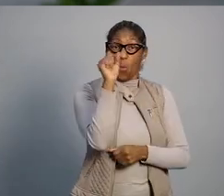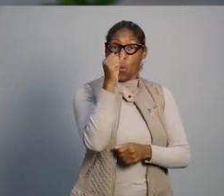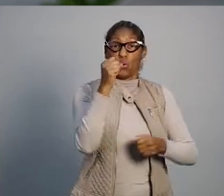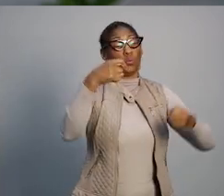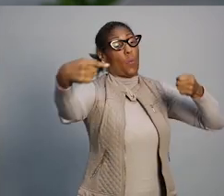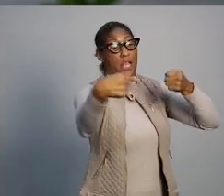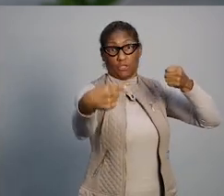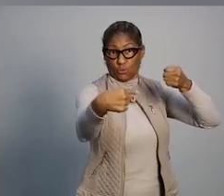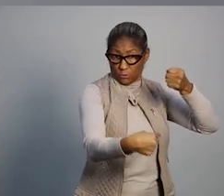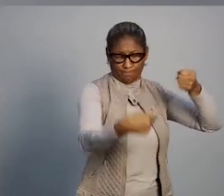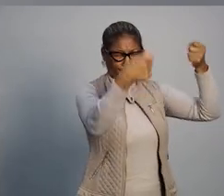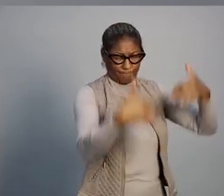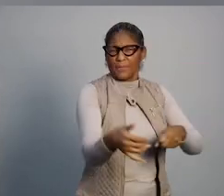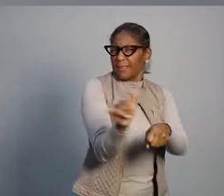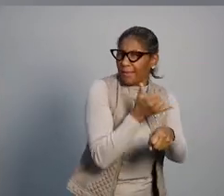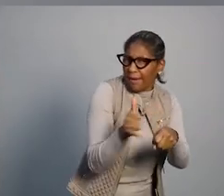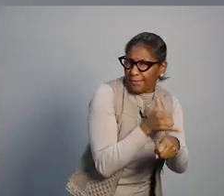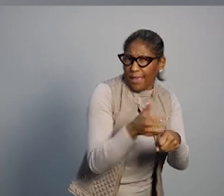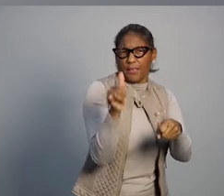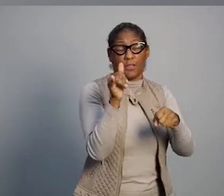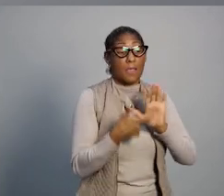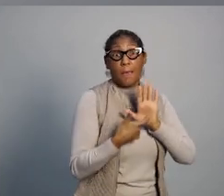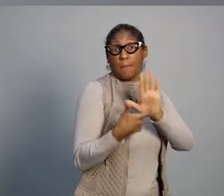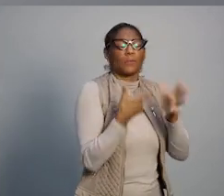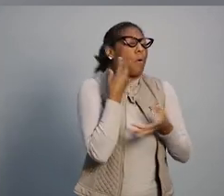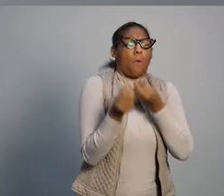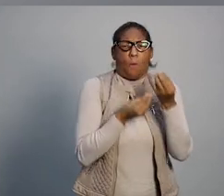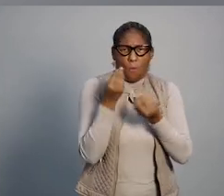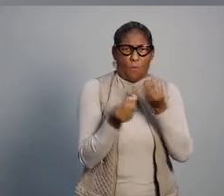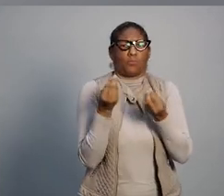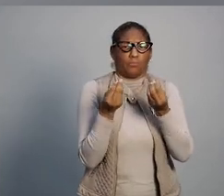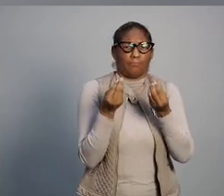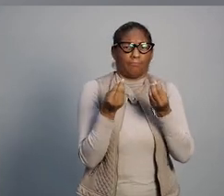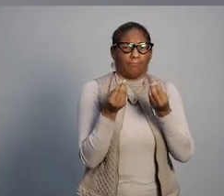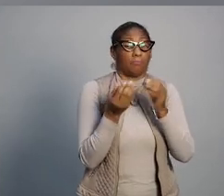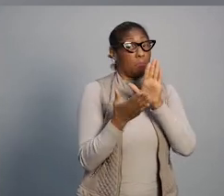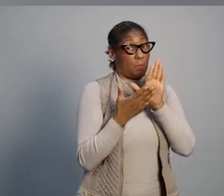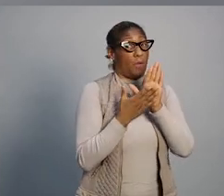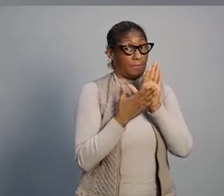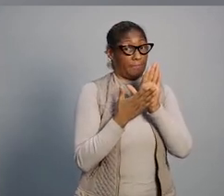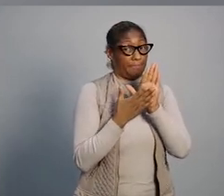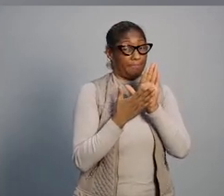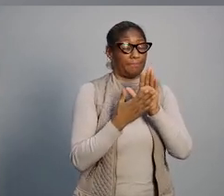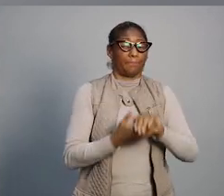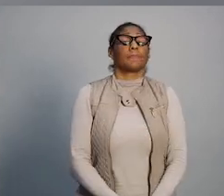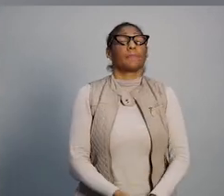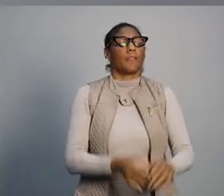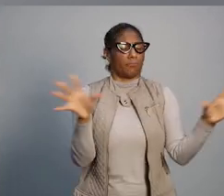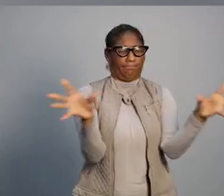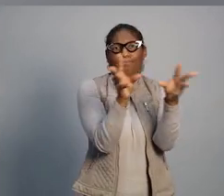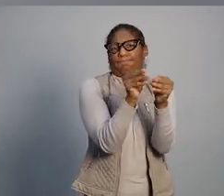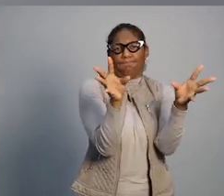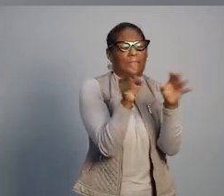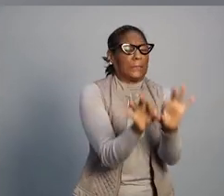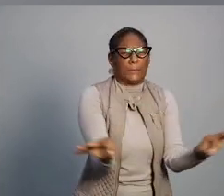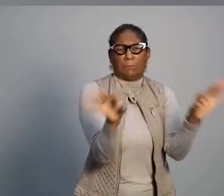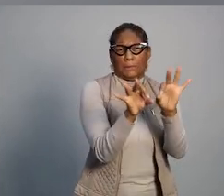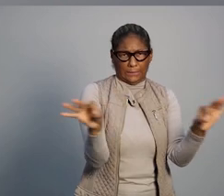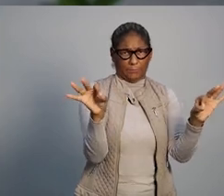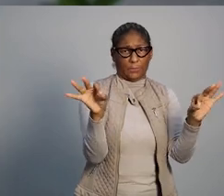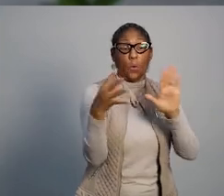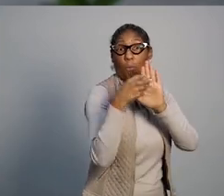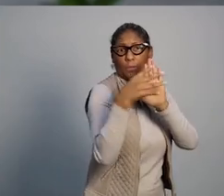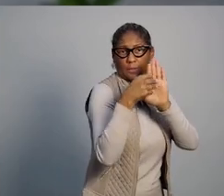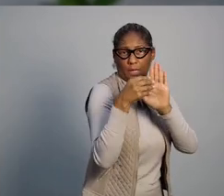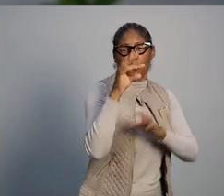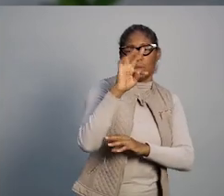nas próximas semanas. Nós trabalhamos com oito eixos, oito conceitos estratégicos que guiam o conjunto das medidas.